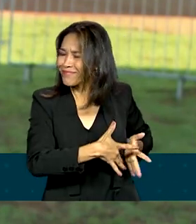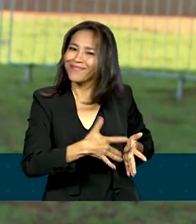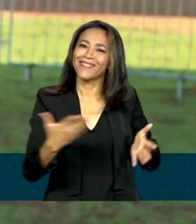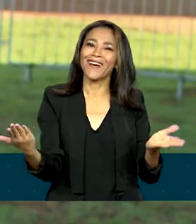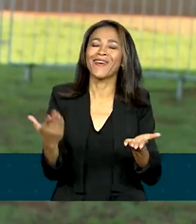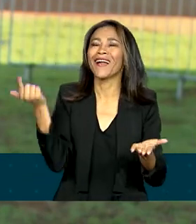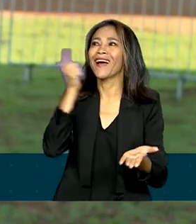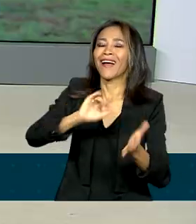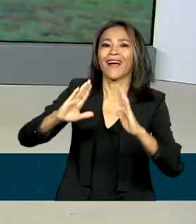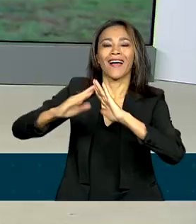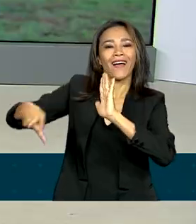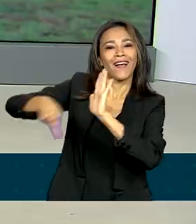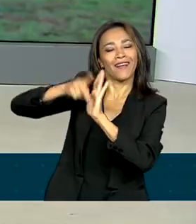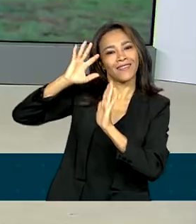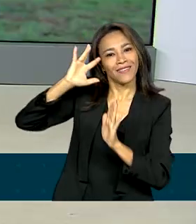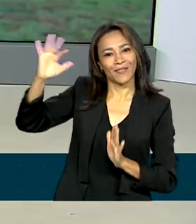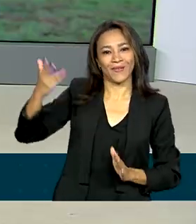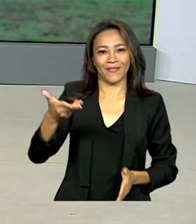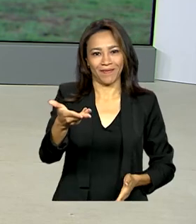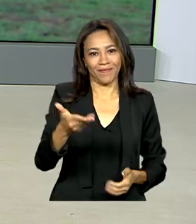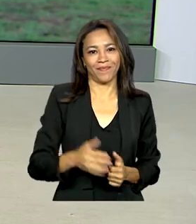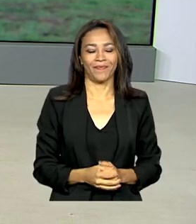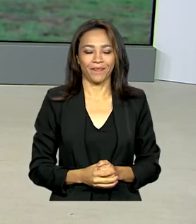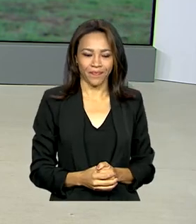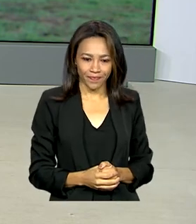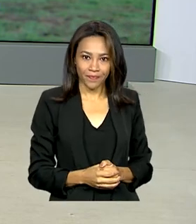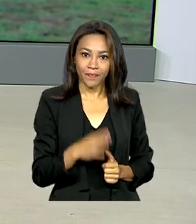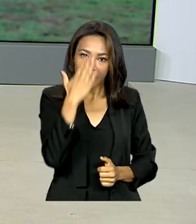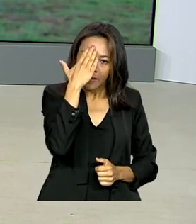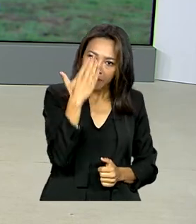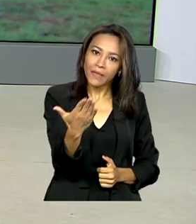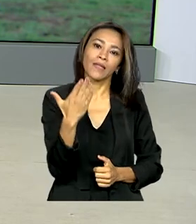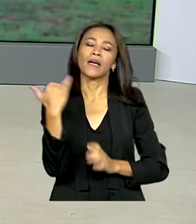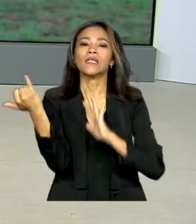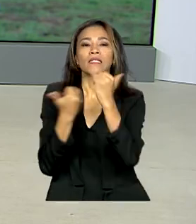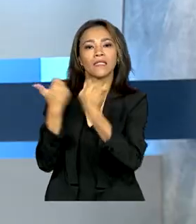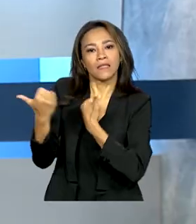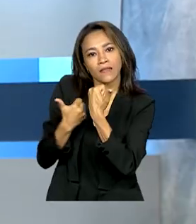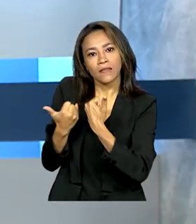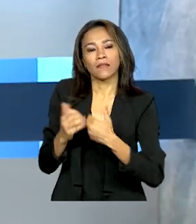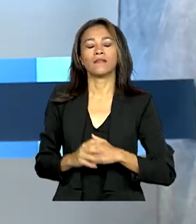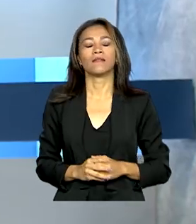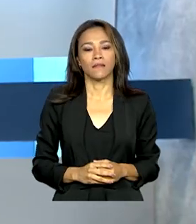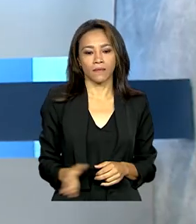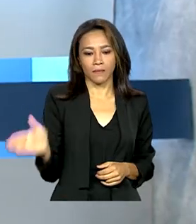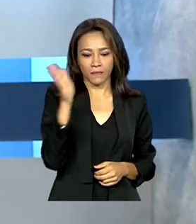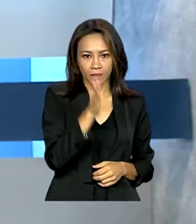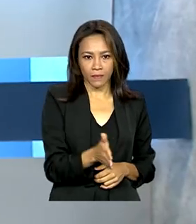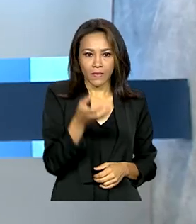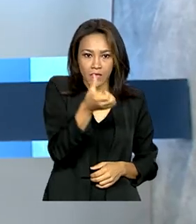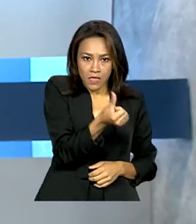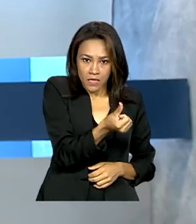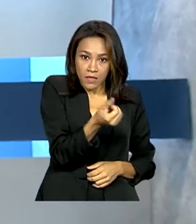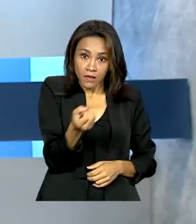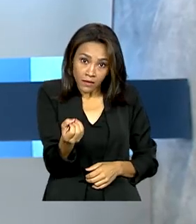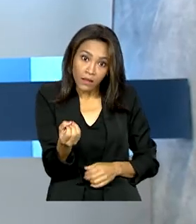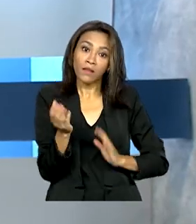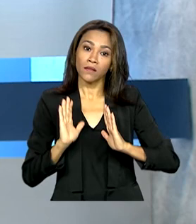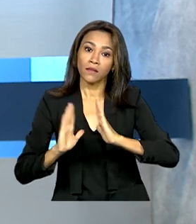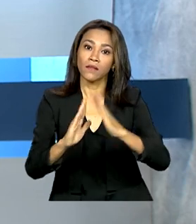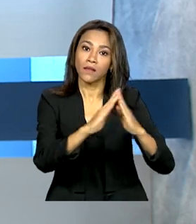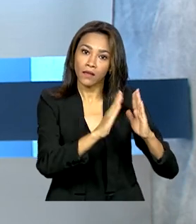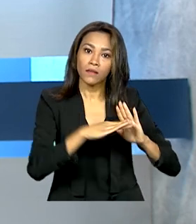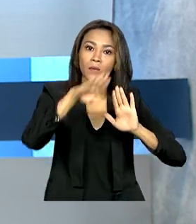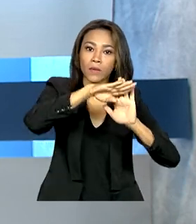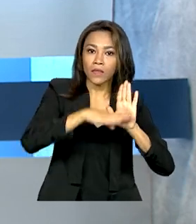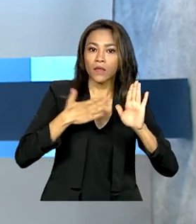própria. Eu volto com vocês aí no estúdio. Obrigada, Sara, pelas informações. E 600 moradias do programa Minha Casa Minha